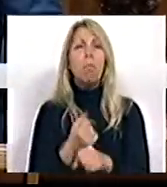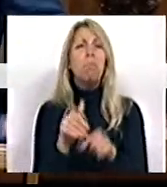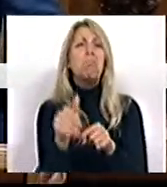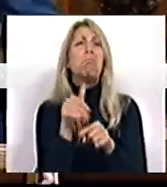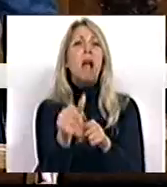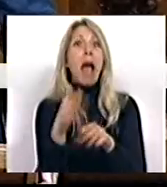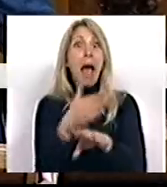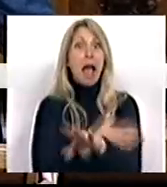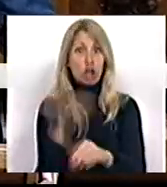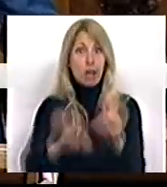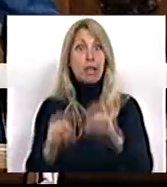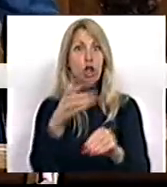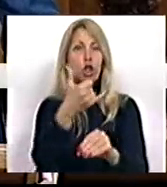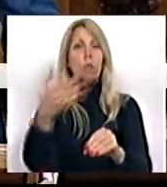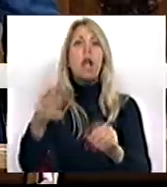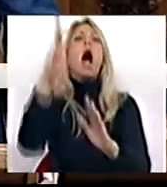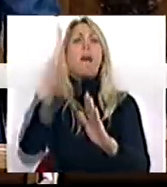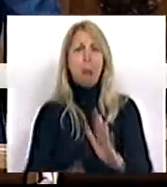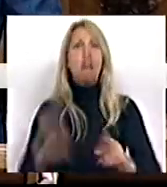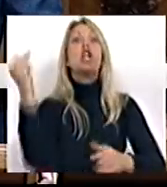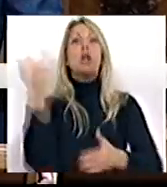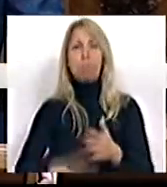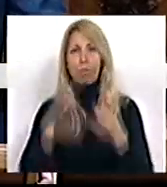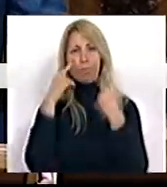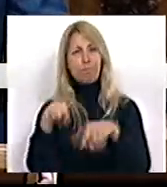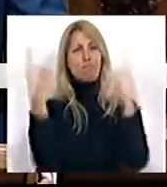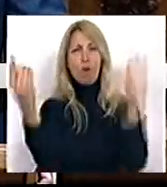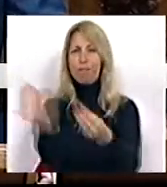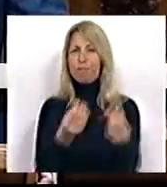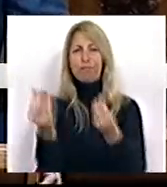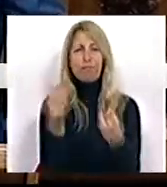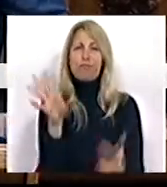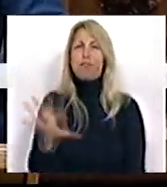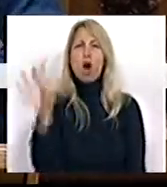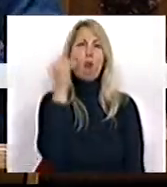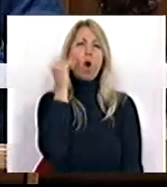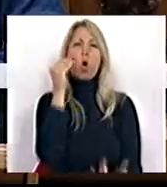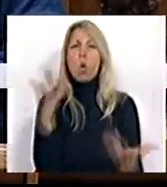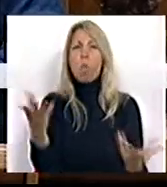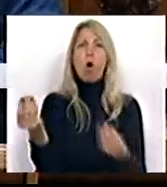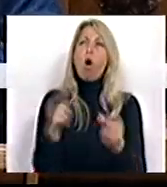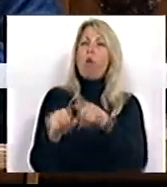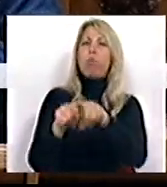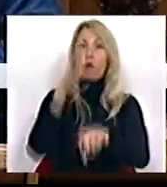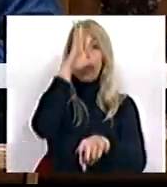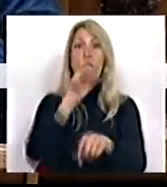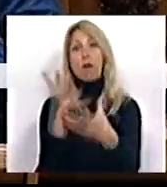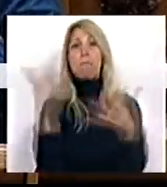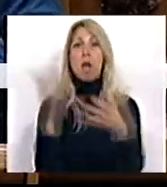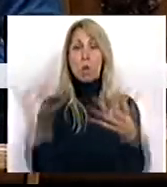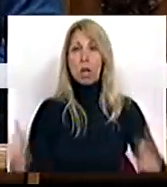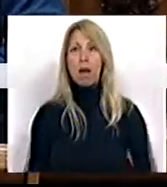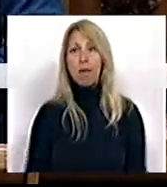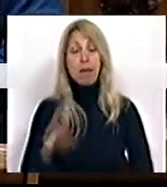vésperas das eleições, em 2015, é reveladora e sintomática da forma de estar na política deste Governo e desta maioria.